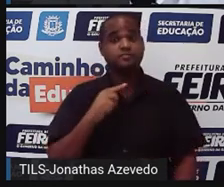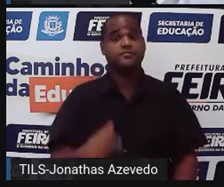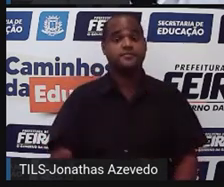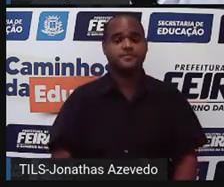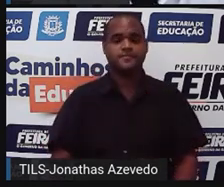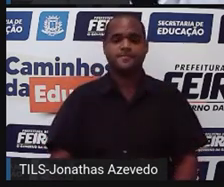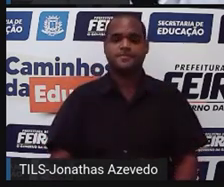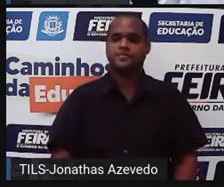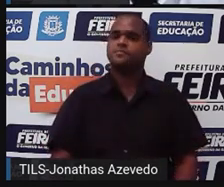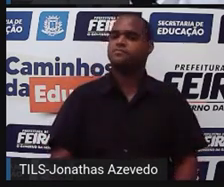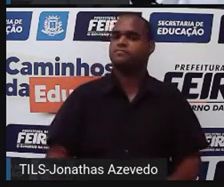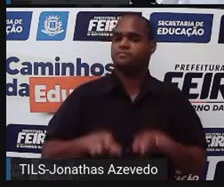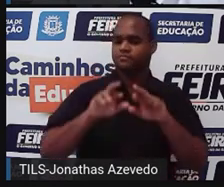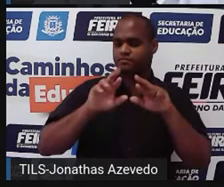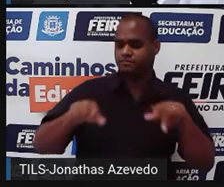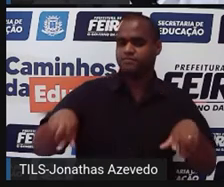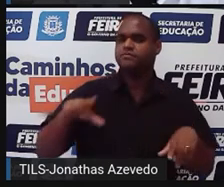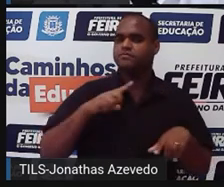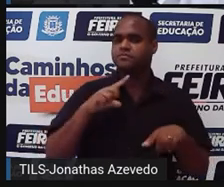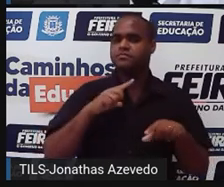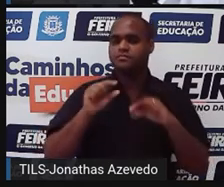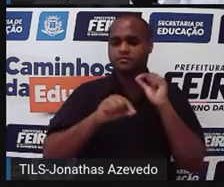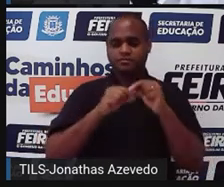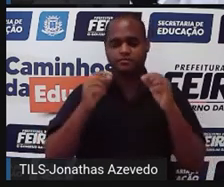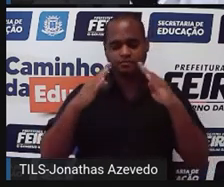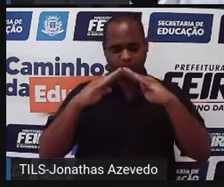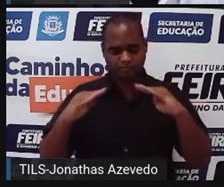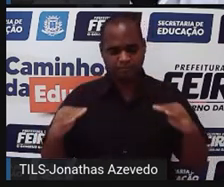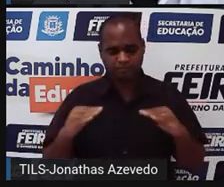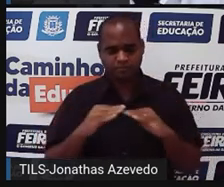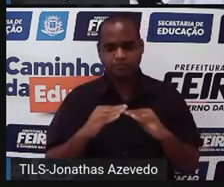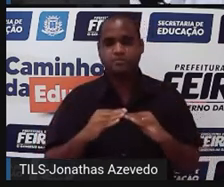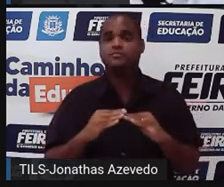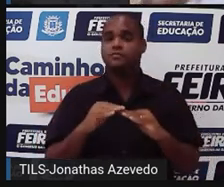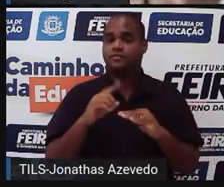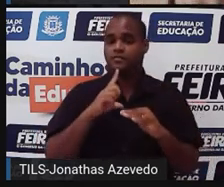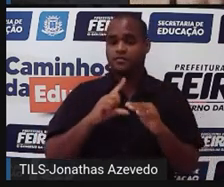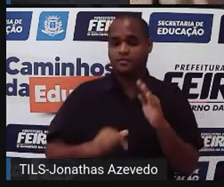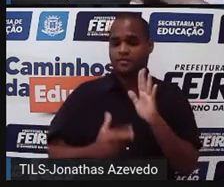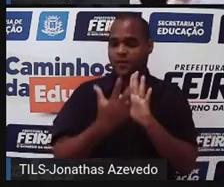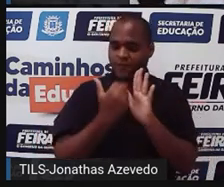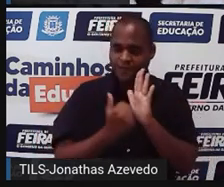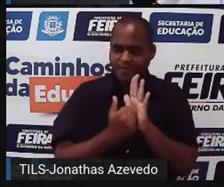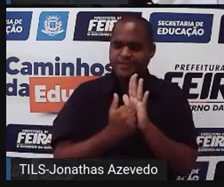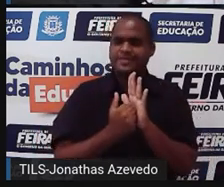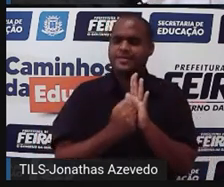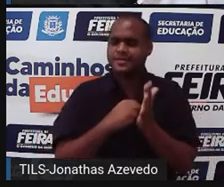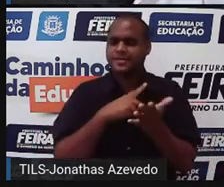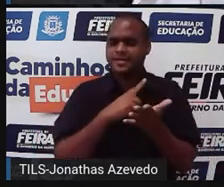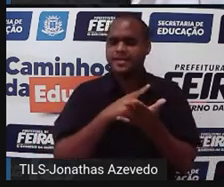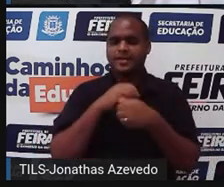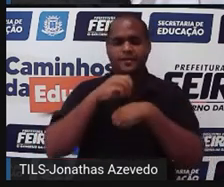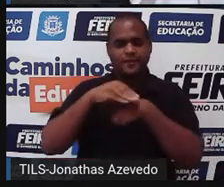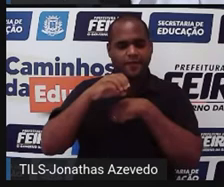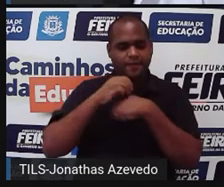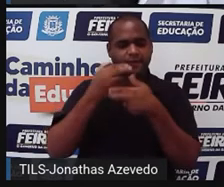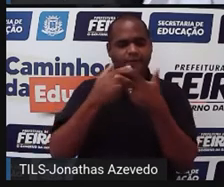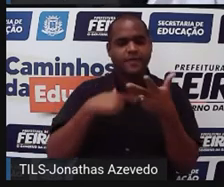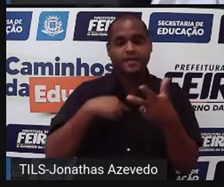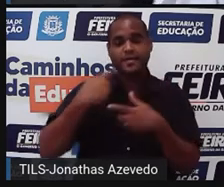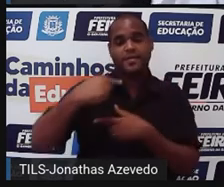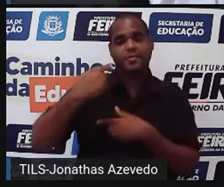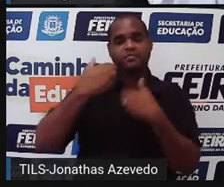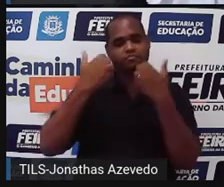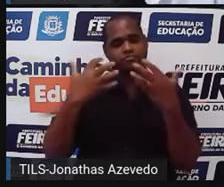quantidade de cubos, quantidade de pirâmides, total de figuras, que são informações que a gente vai trazer da primeira etapa.